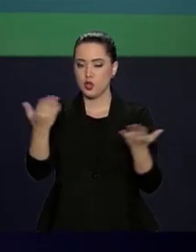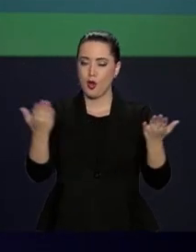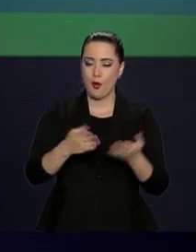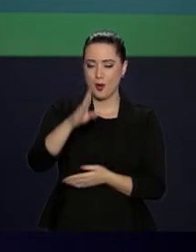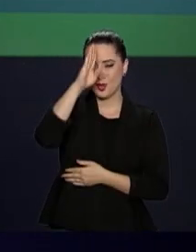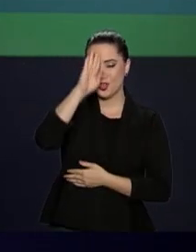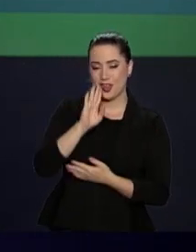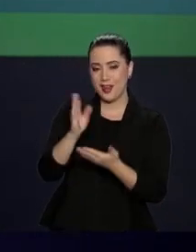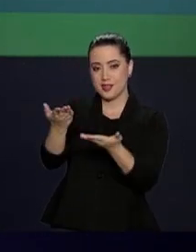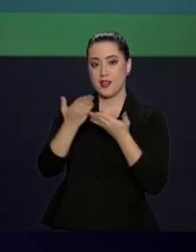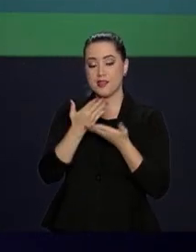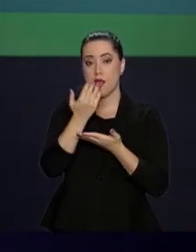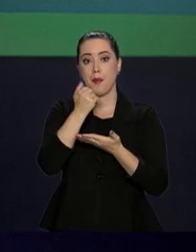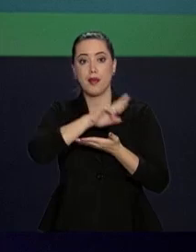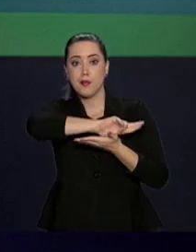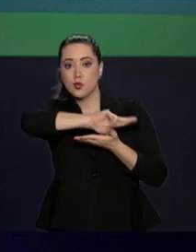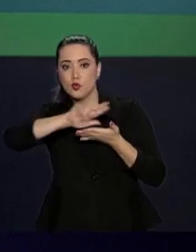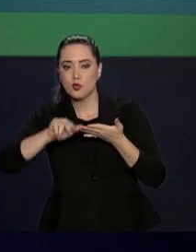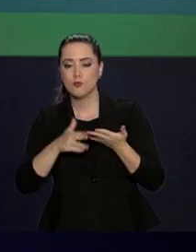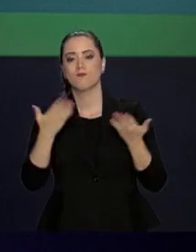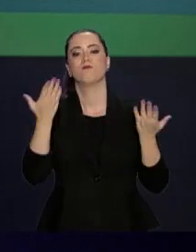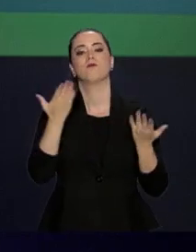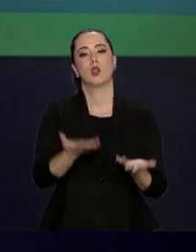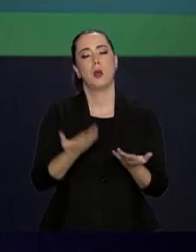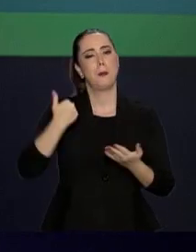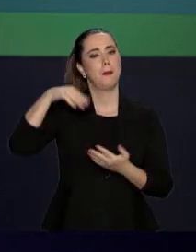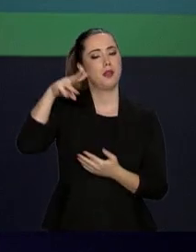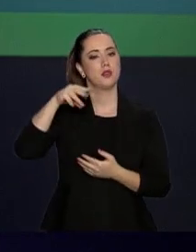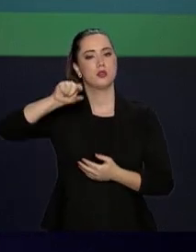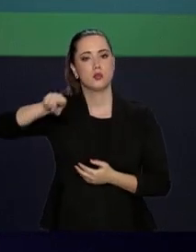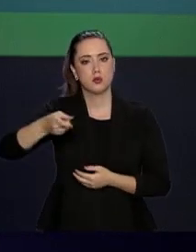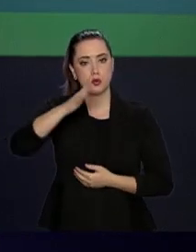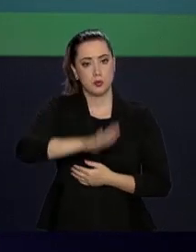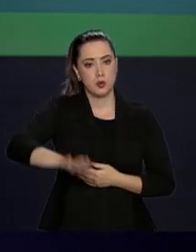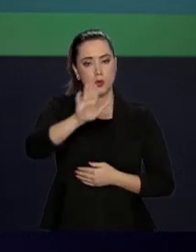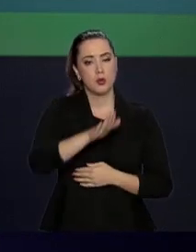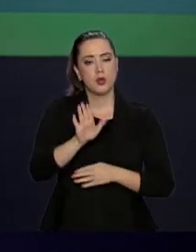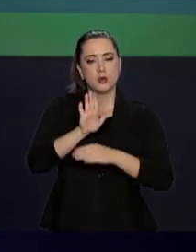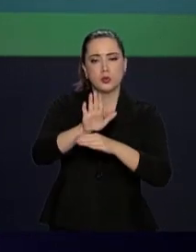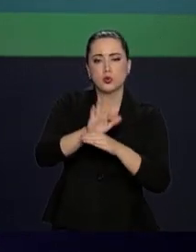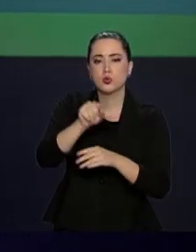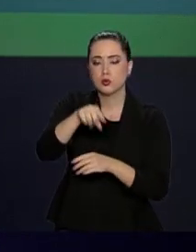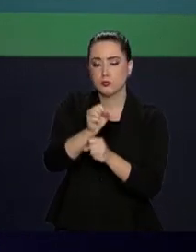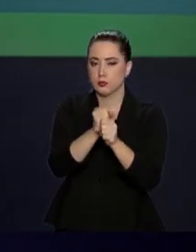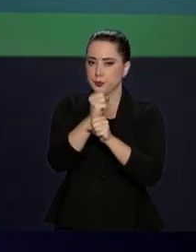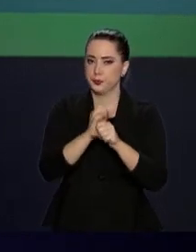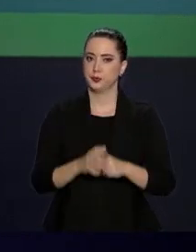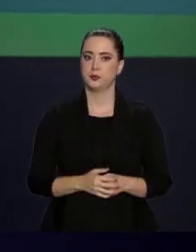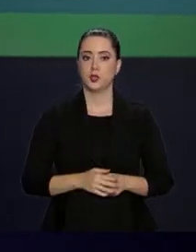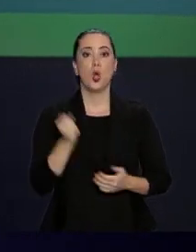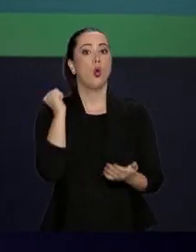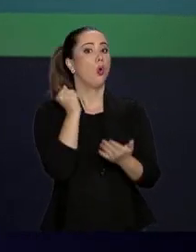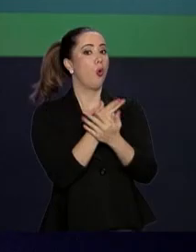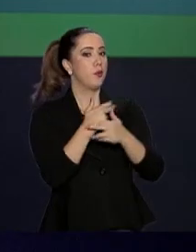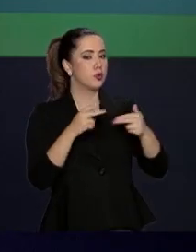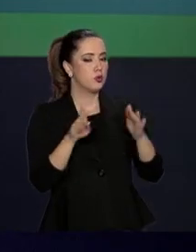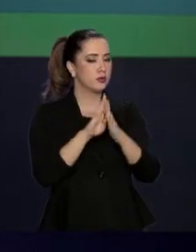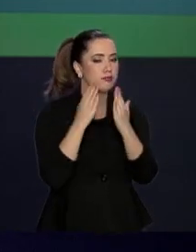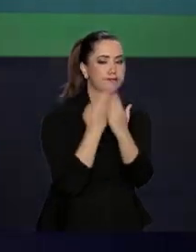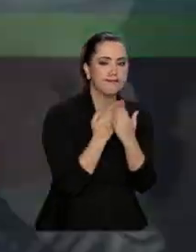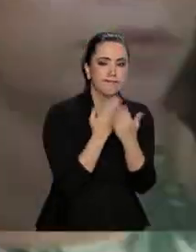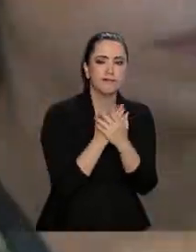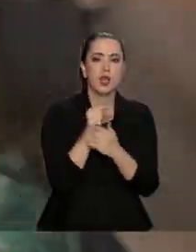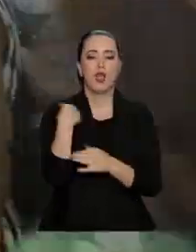nos seus alimentos alternativos. Mais de 38 mil crianças devem ser beneficiadas já este ano. Compra de material